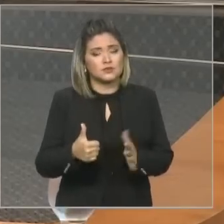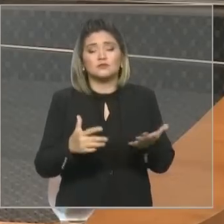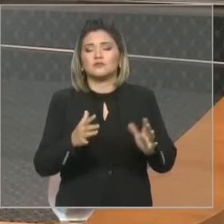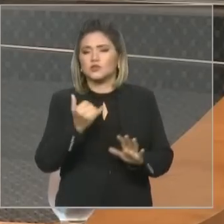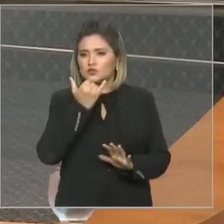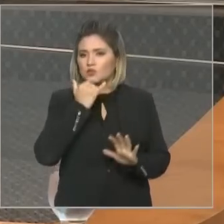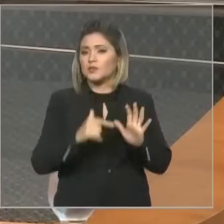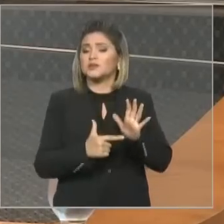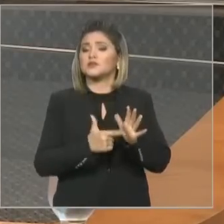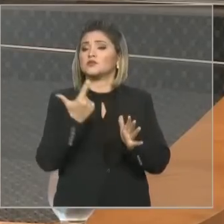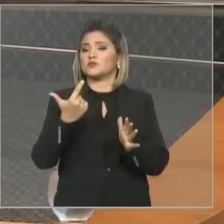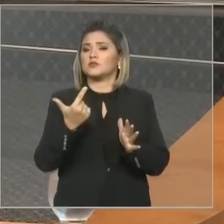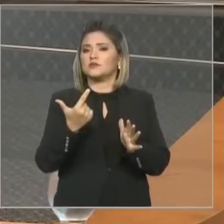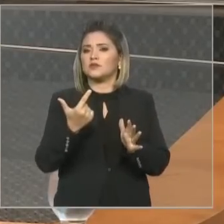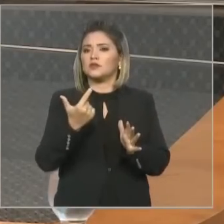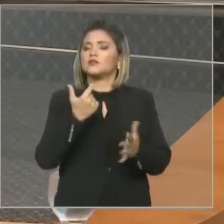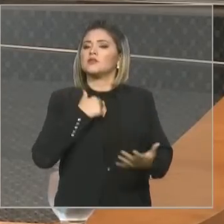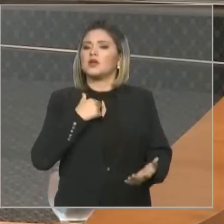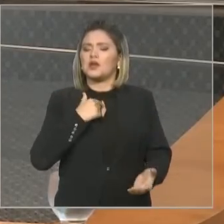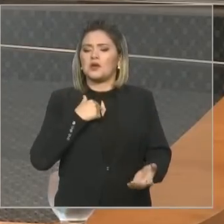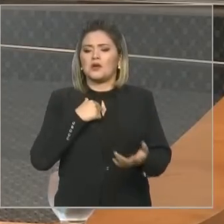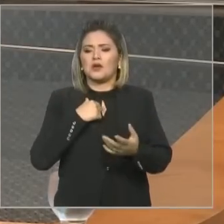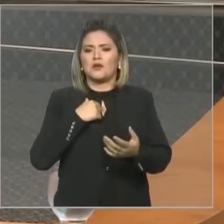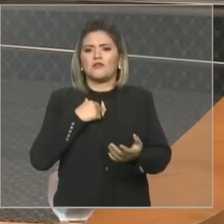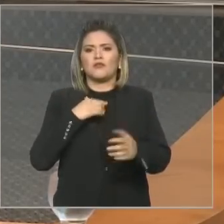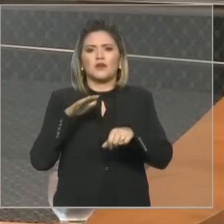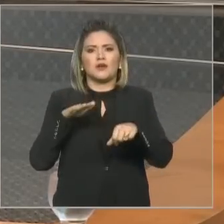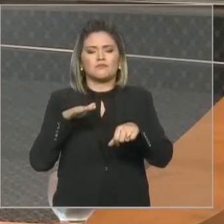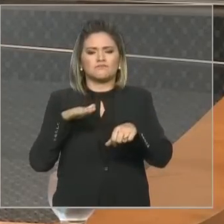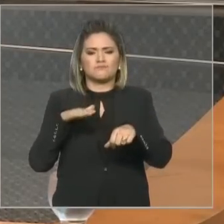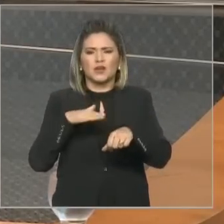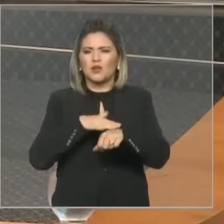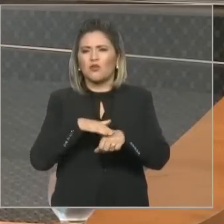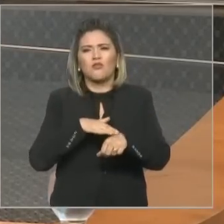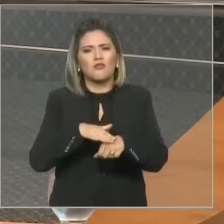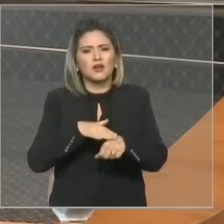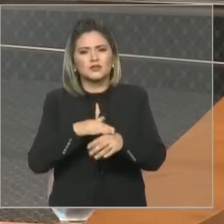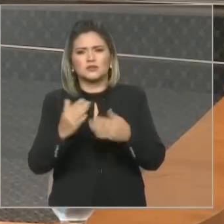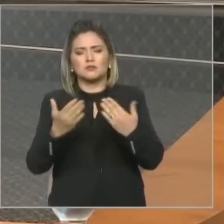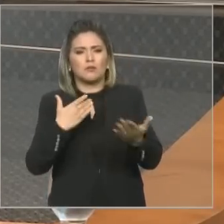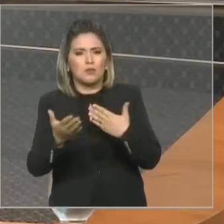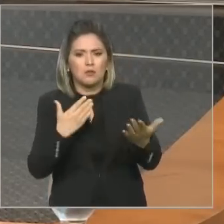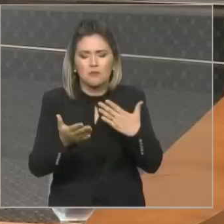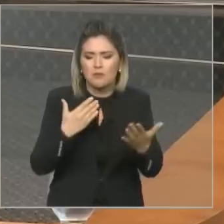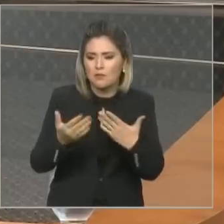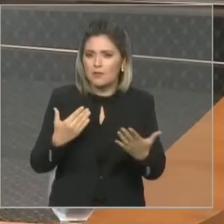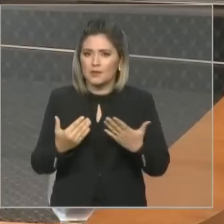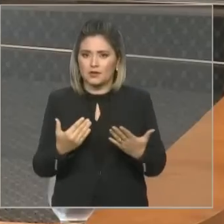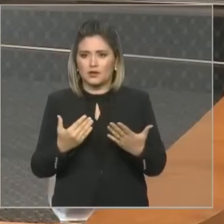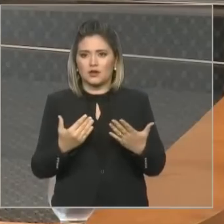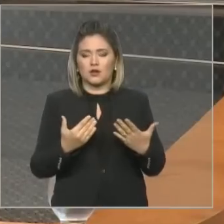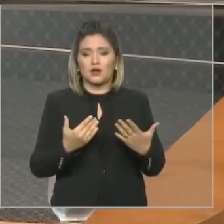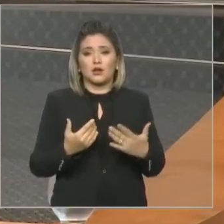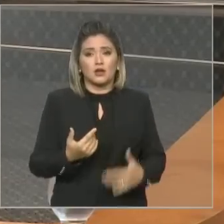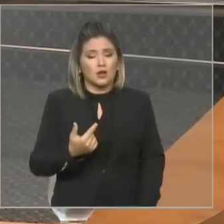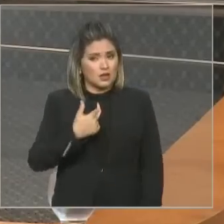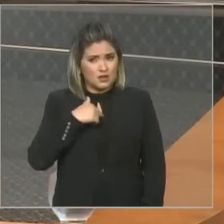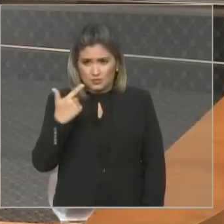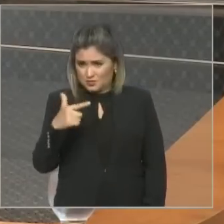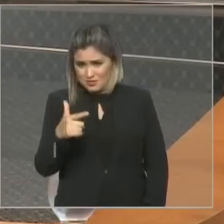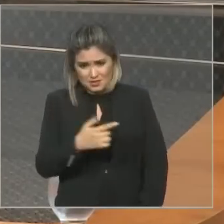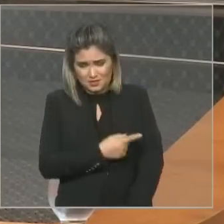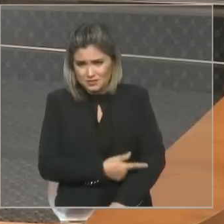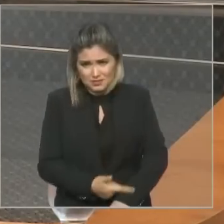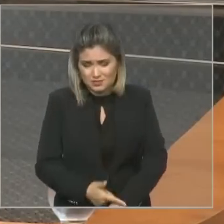numa discussão dessa. Os colegas não têm esse comportamento. V. Exª tem esse comportamento. Você quer mostrar serviço por rei